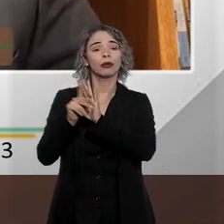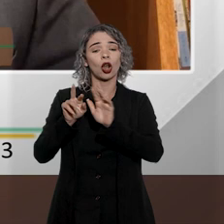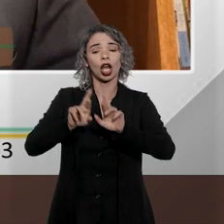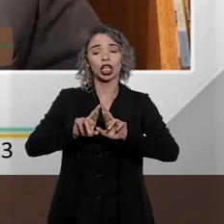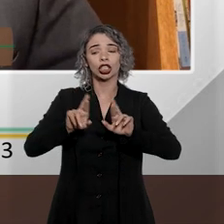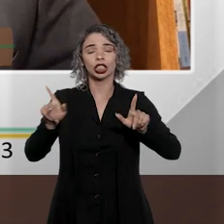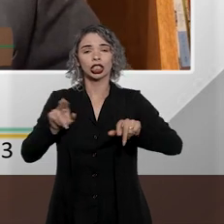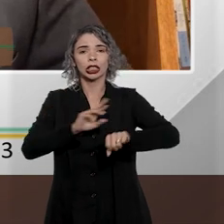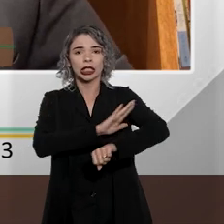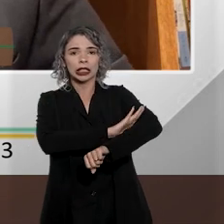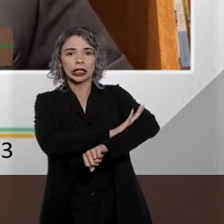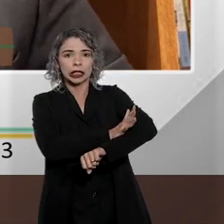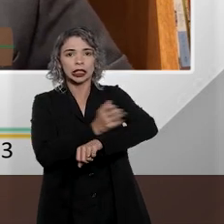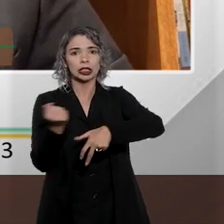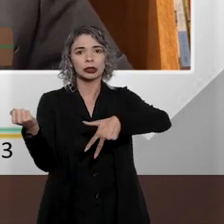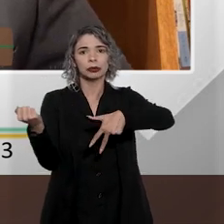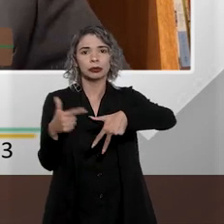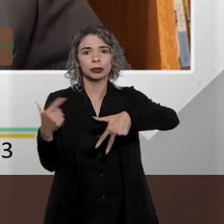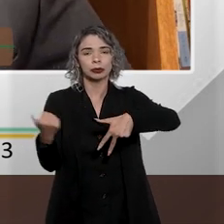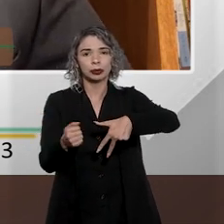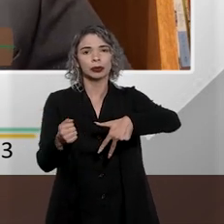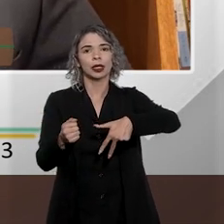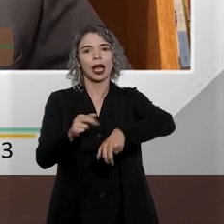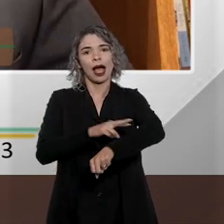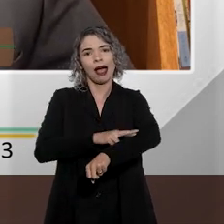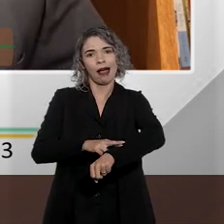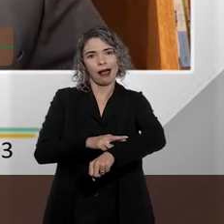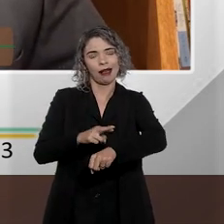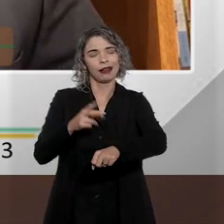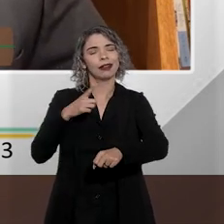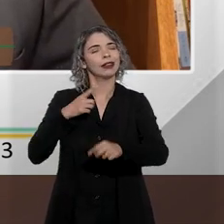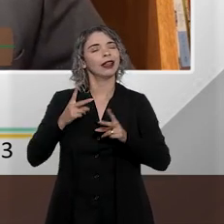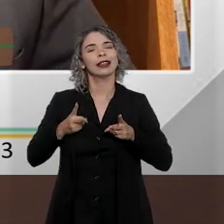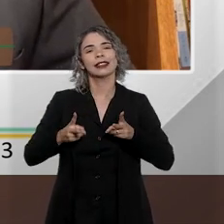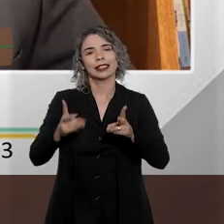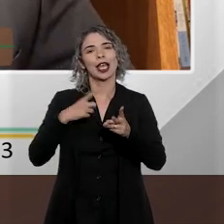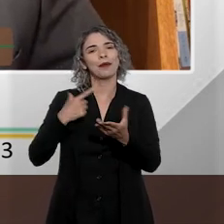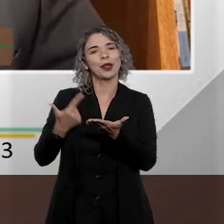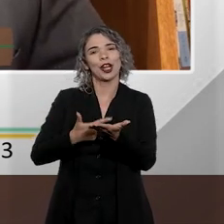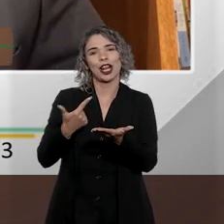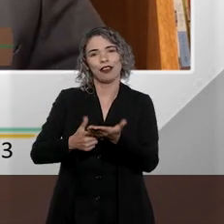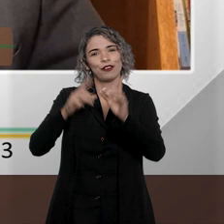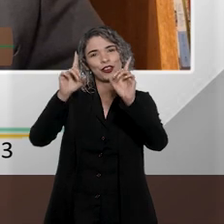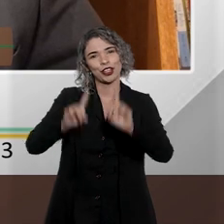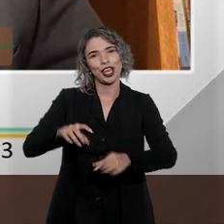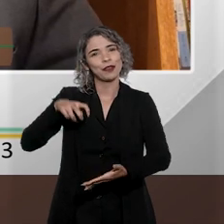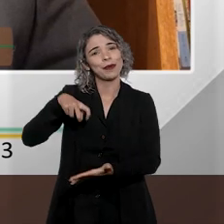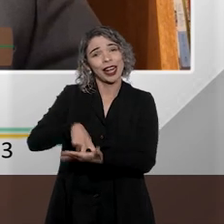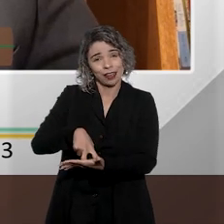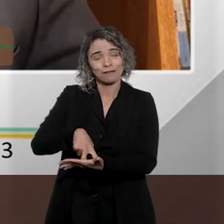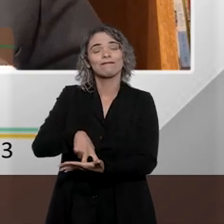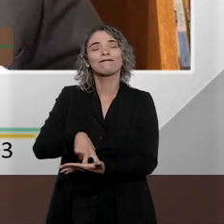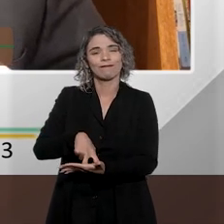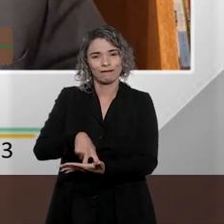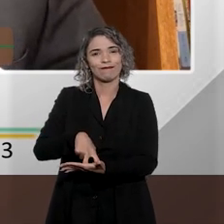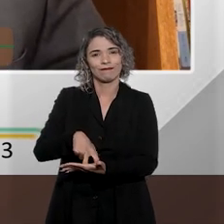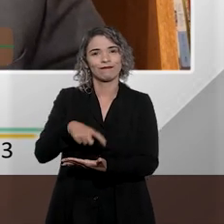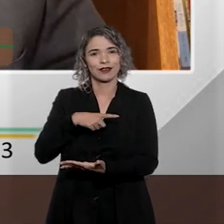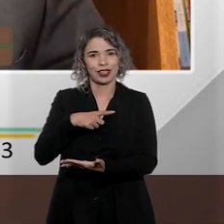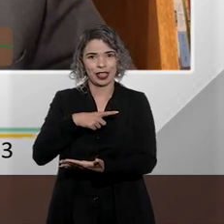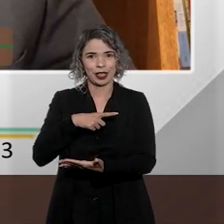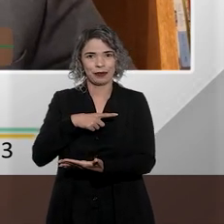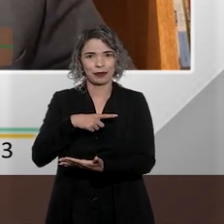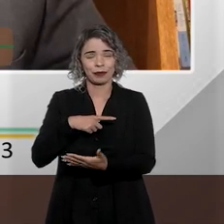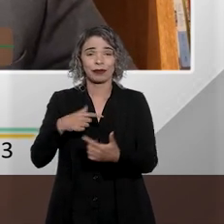distinção entre racismo e injúria racial, que a gente vai encontrar em quase todos os livros de direito penal. E aí, pegando o gancho da